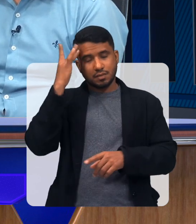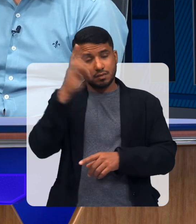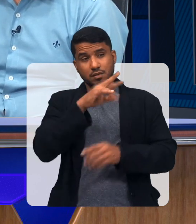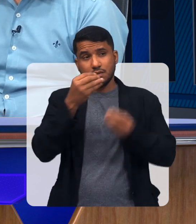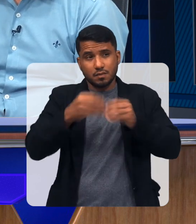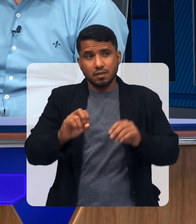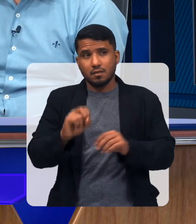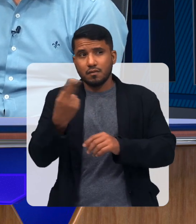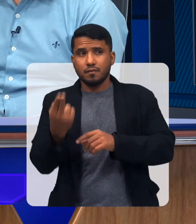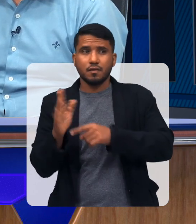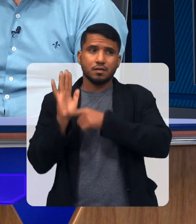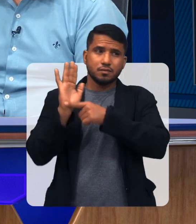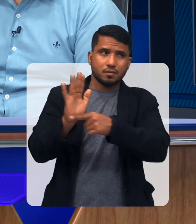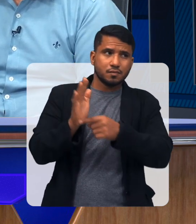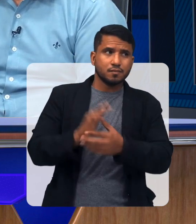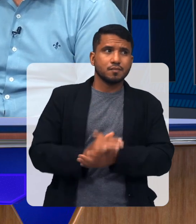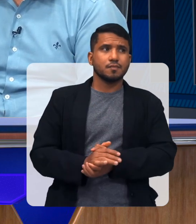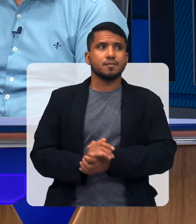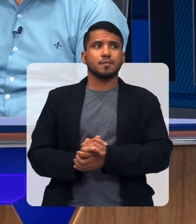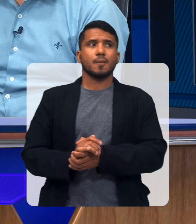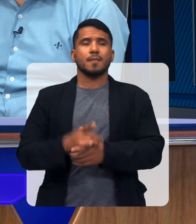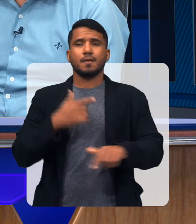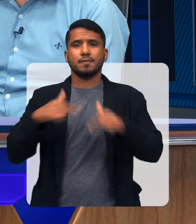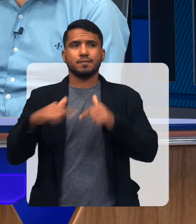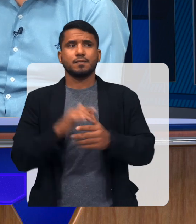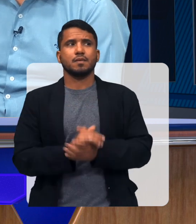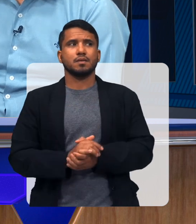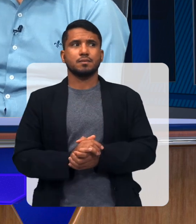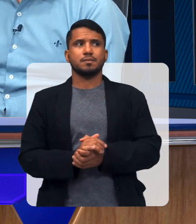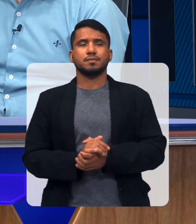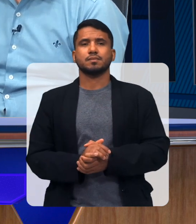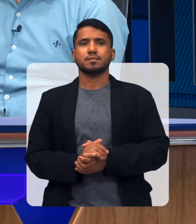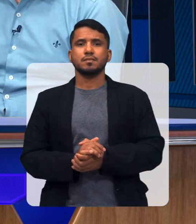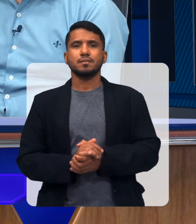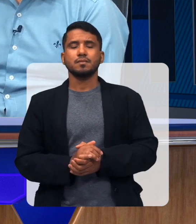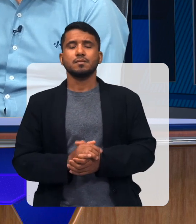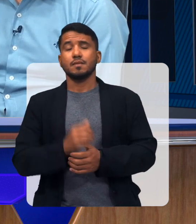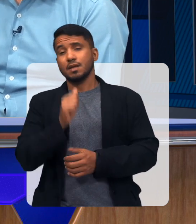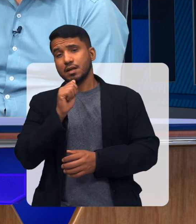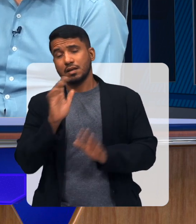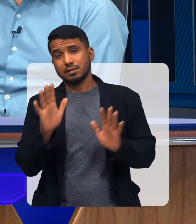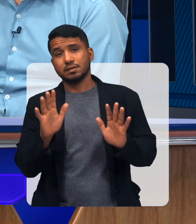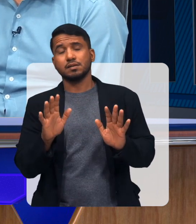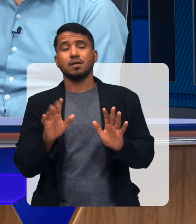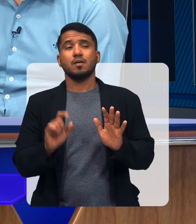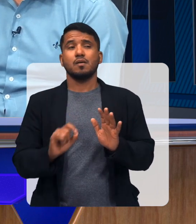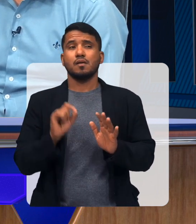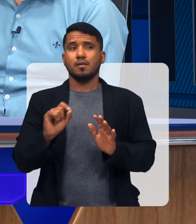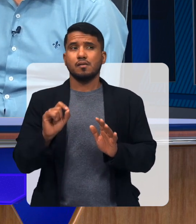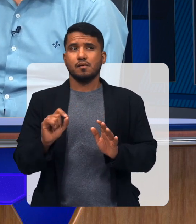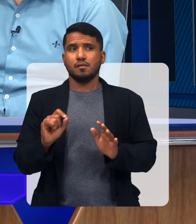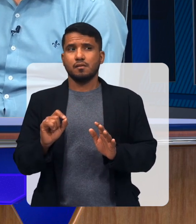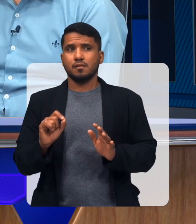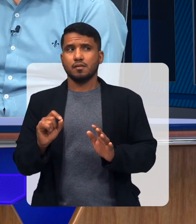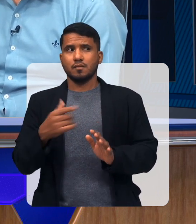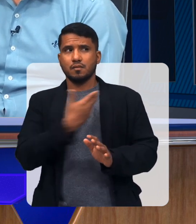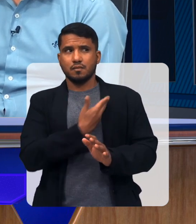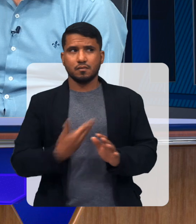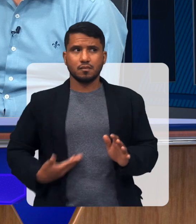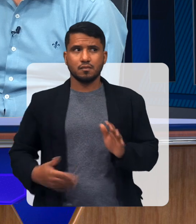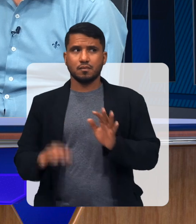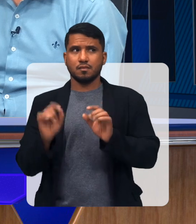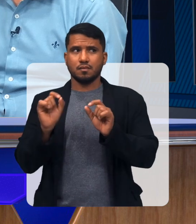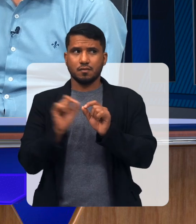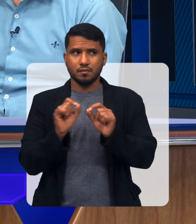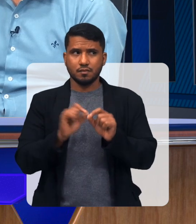está prejudicando, você acha que vai prejudicar ou vai ajudar nesse trabalho? Assim, o que